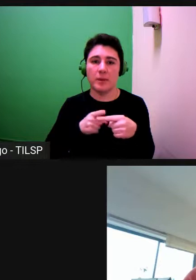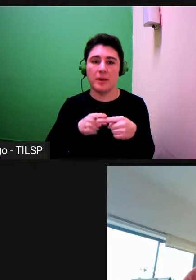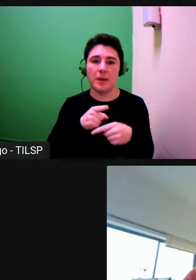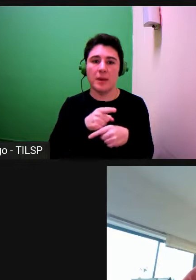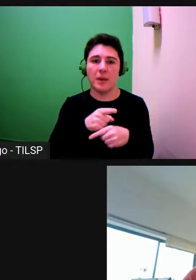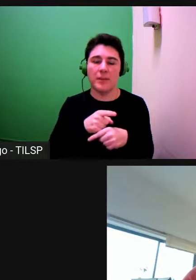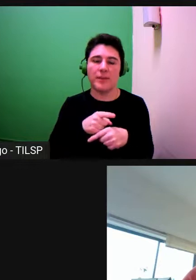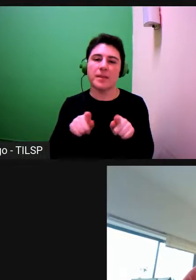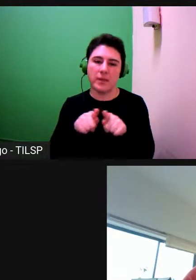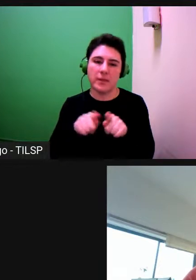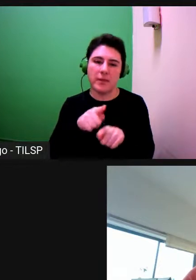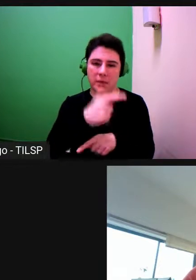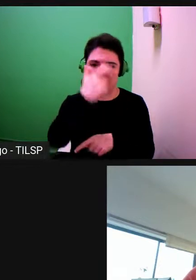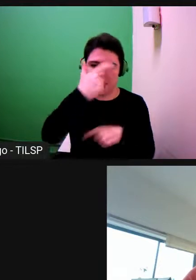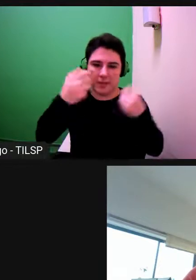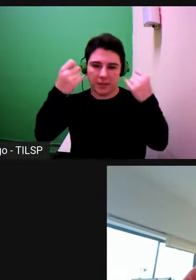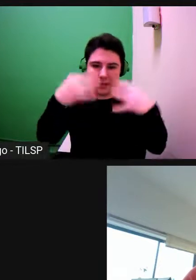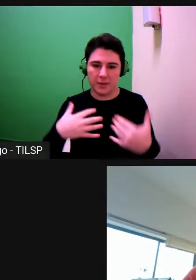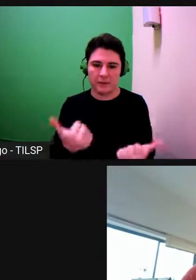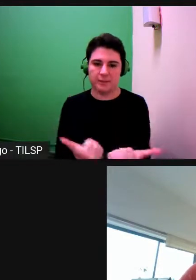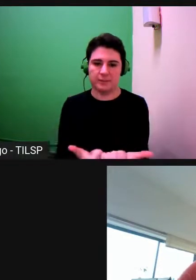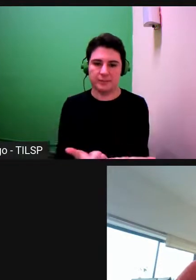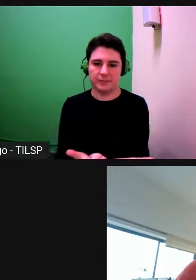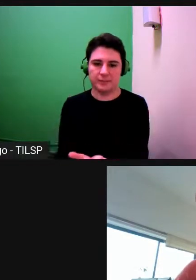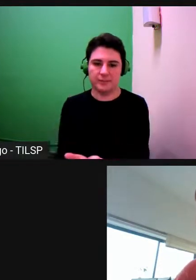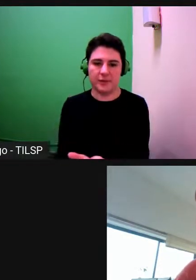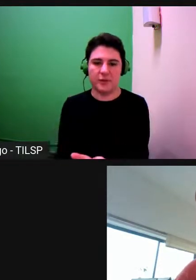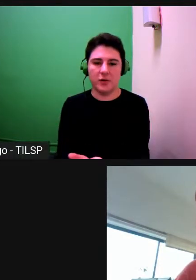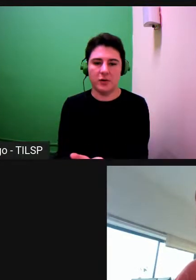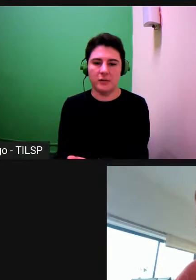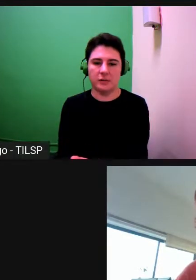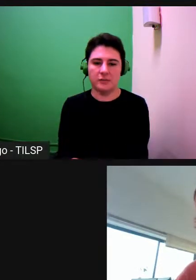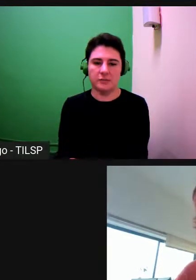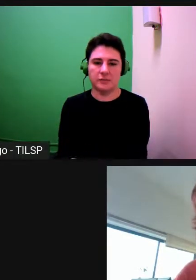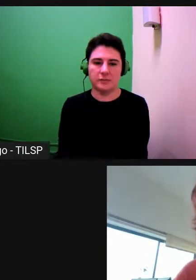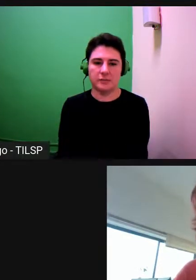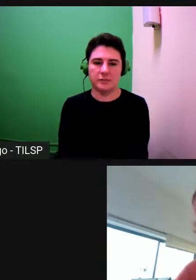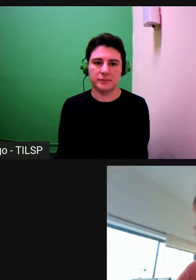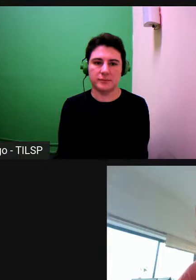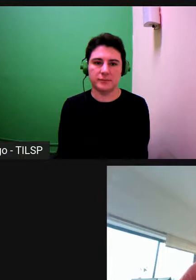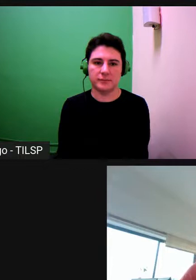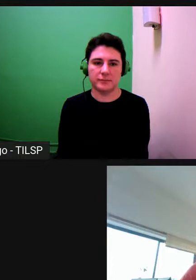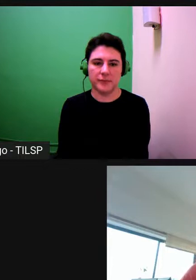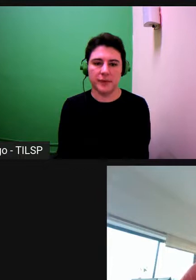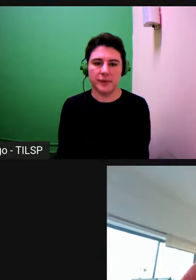autodescrição tudo bem antes de começar Obrigada